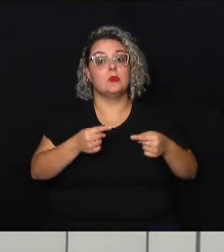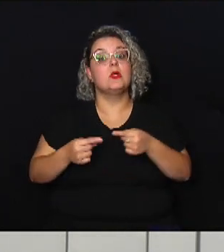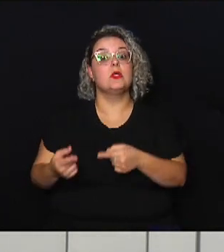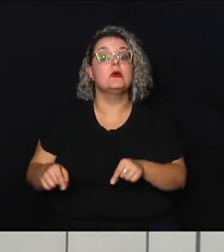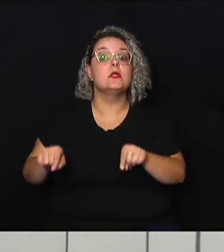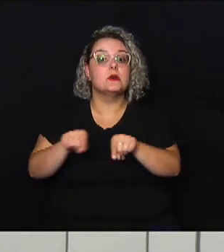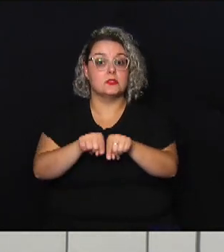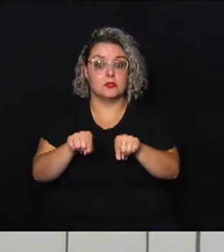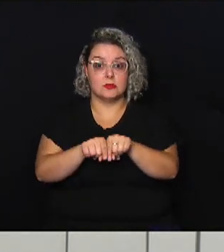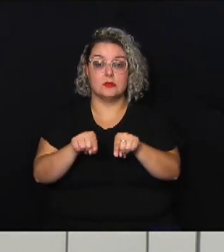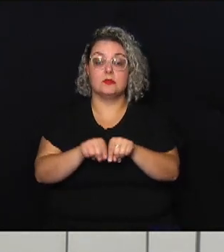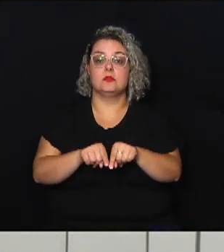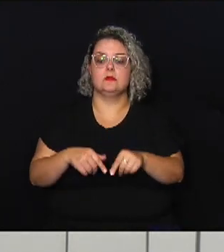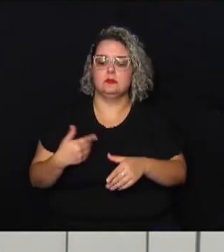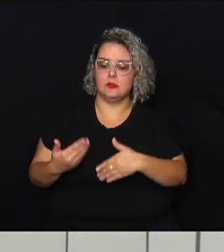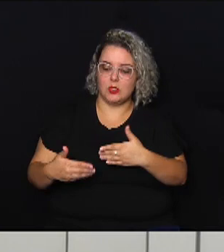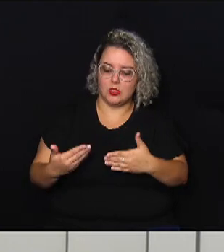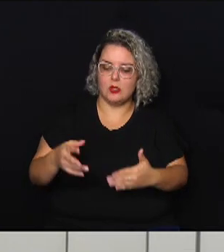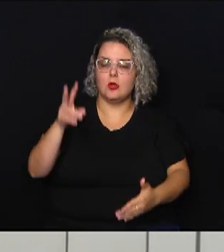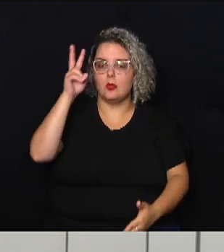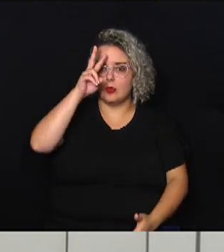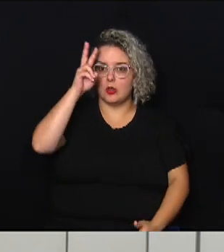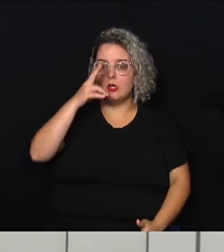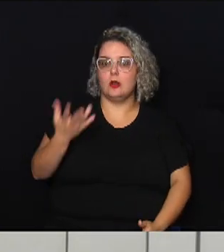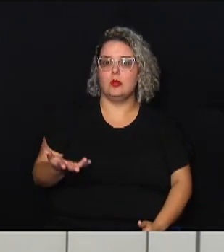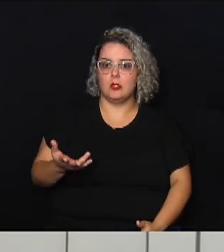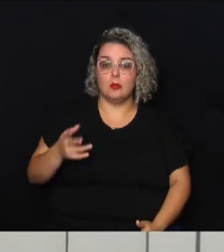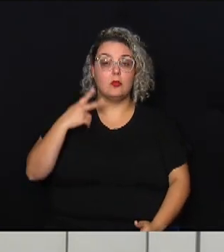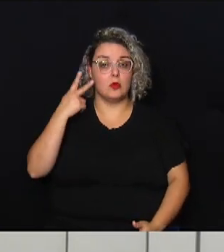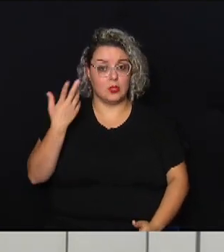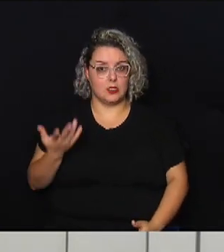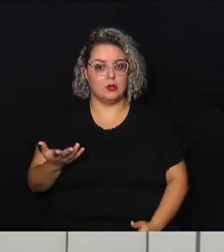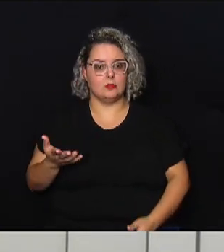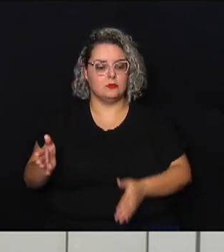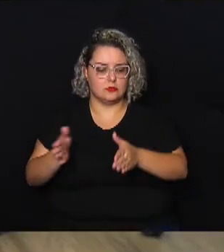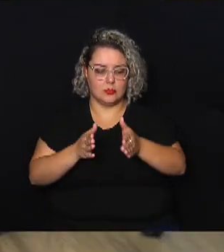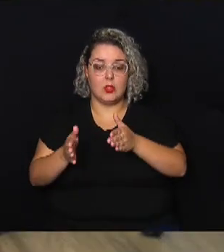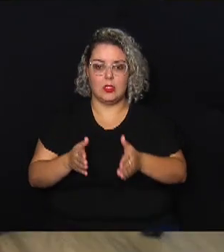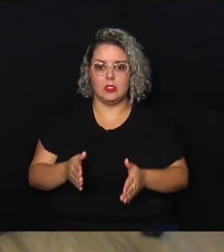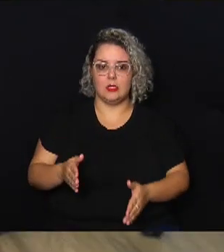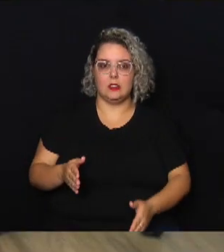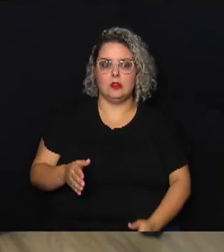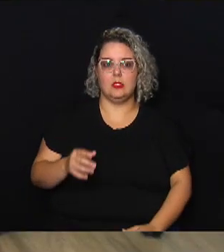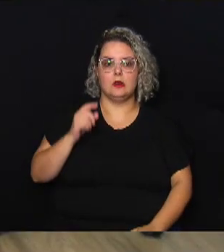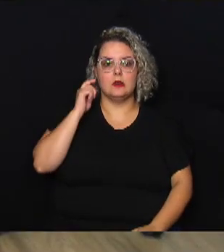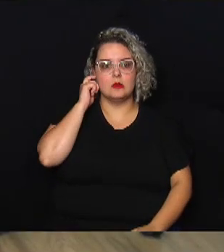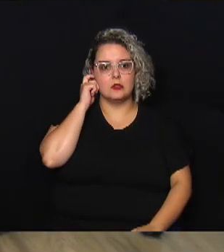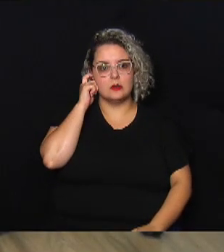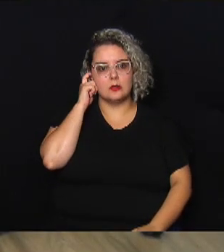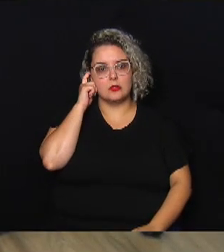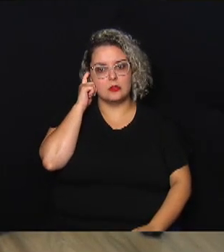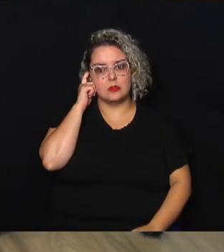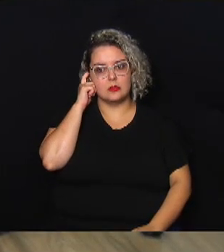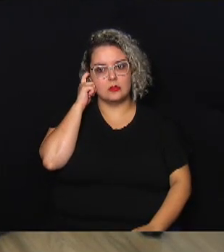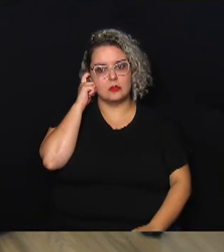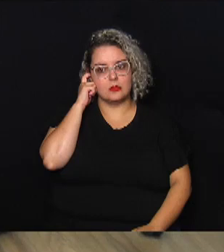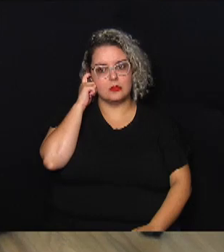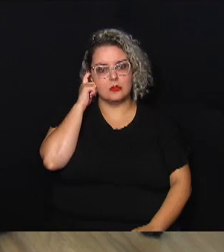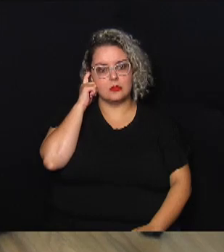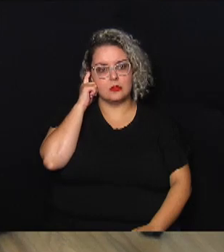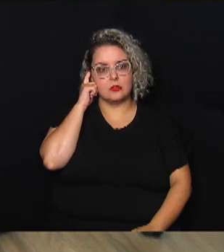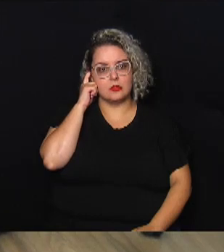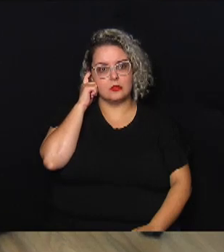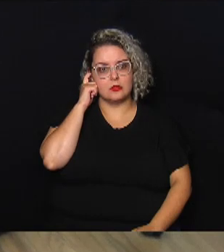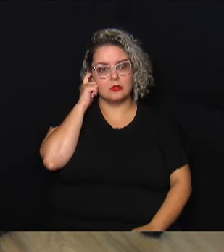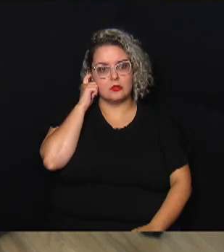também permeou eu lembro muito bem vereador naquela época das ex por exemplo a